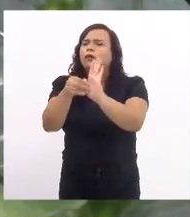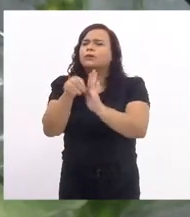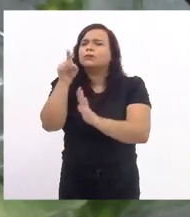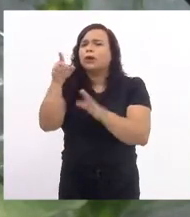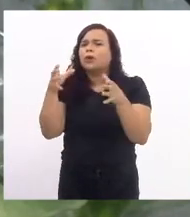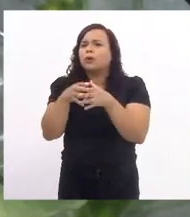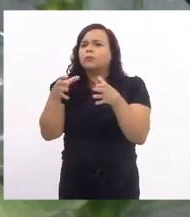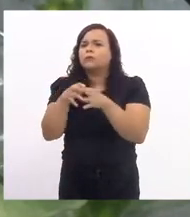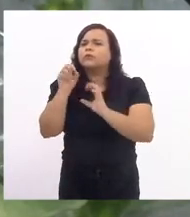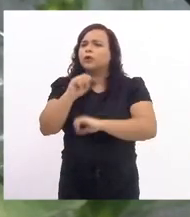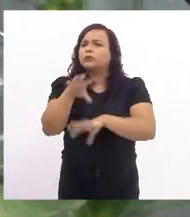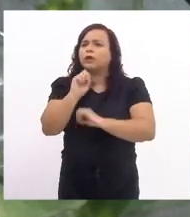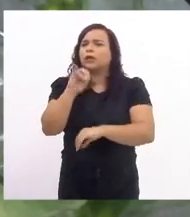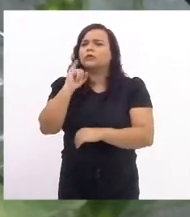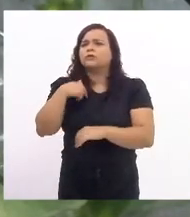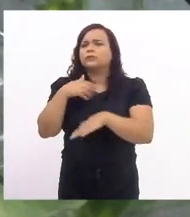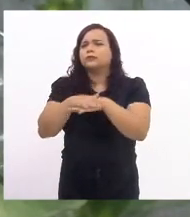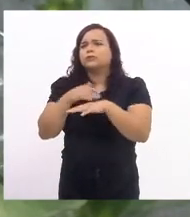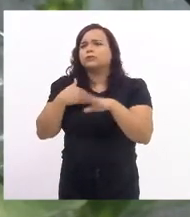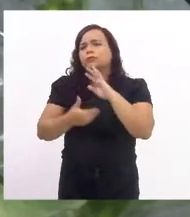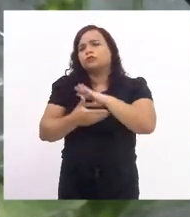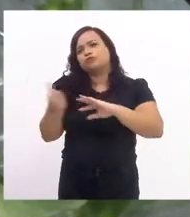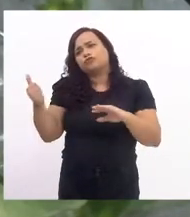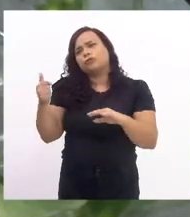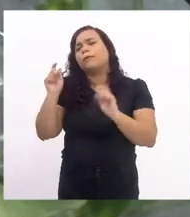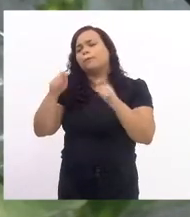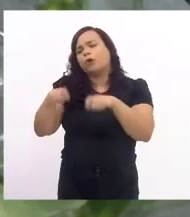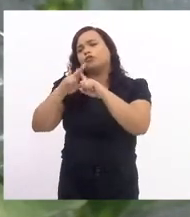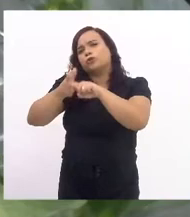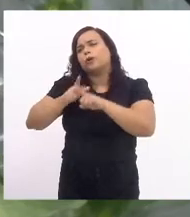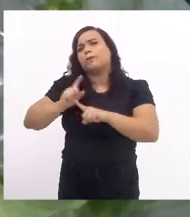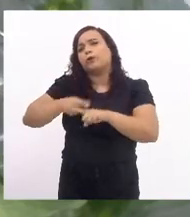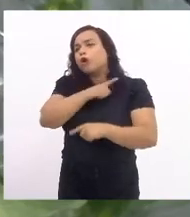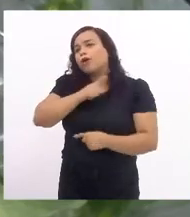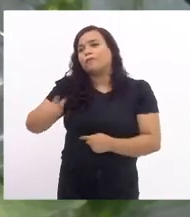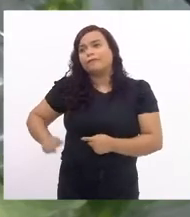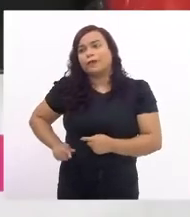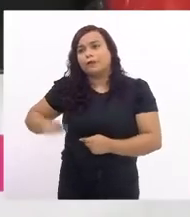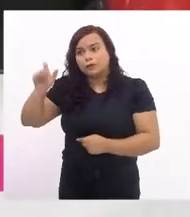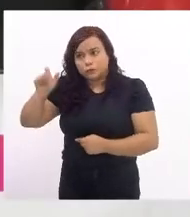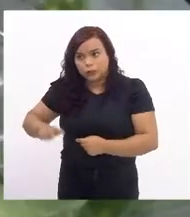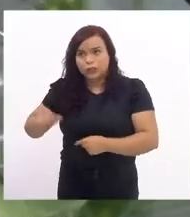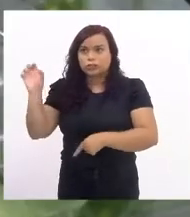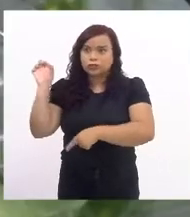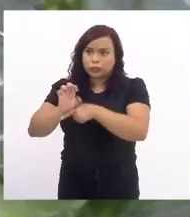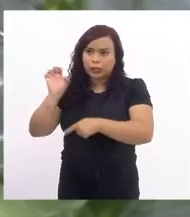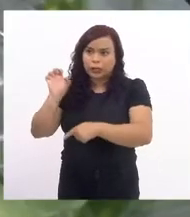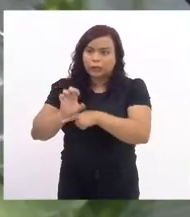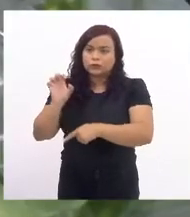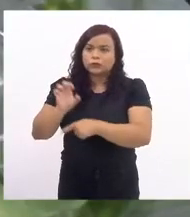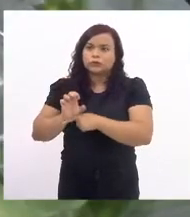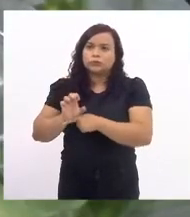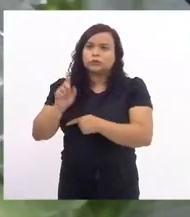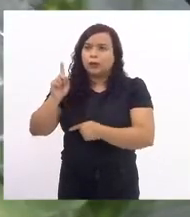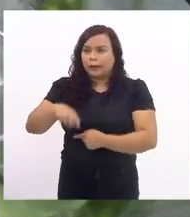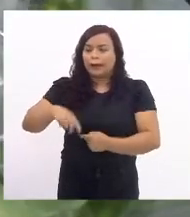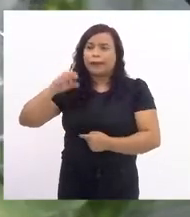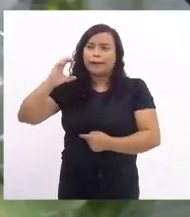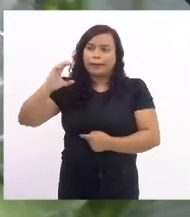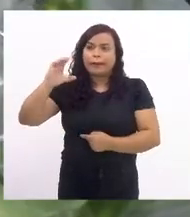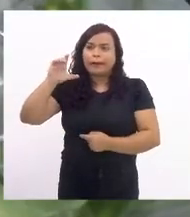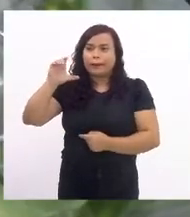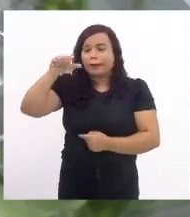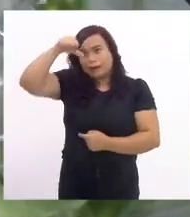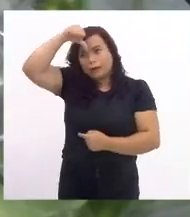pode corrigir, porque o governador do estado do Rio de Janeiro, até que eu saiba, chama-se Cláudio e